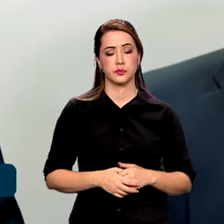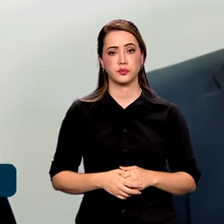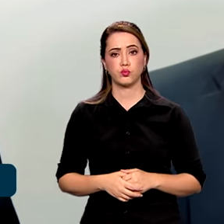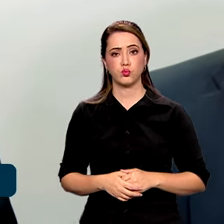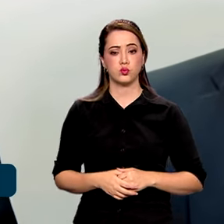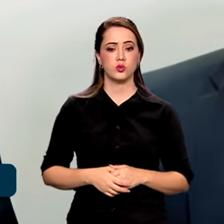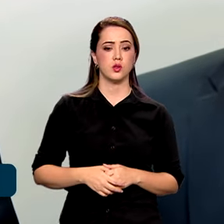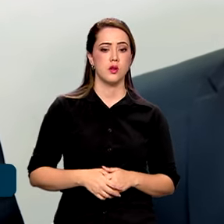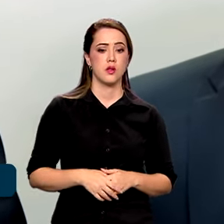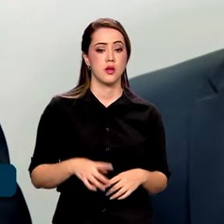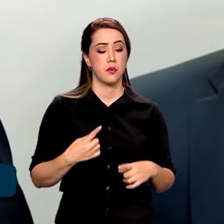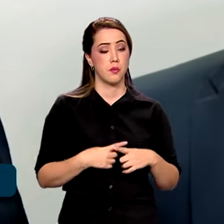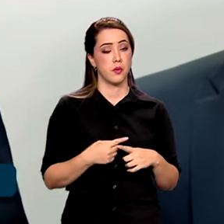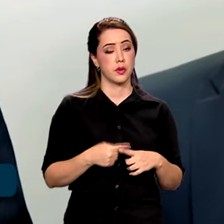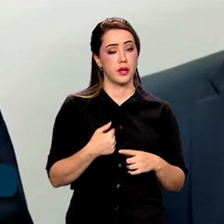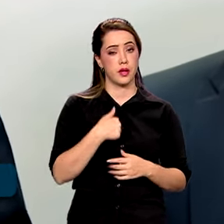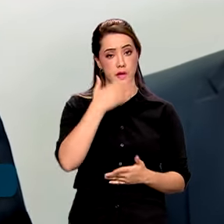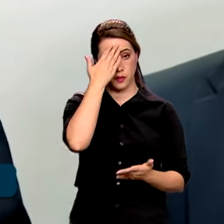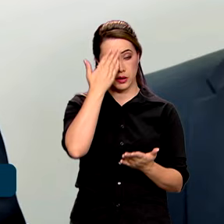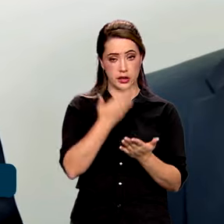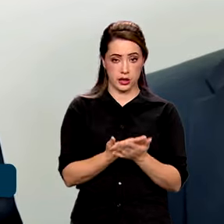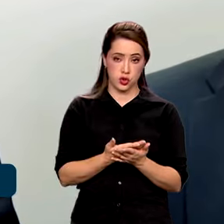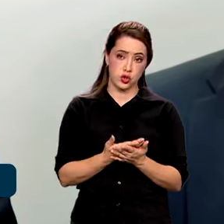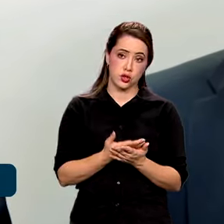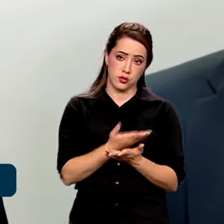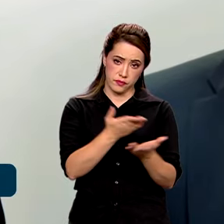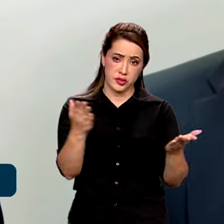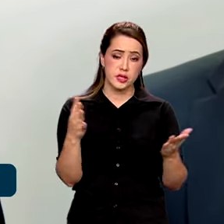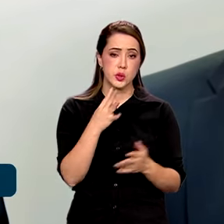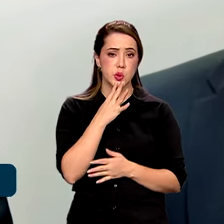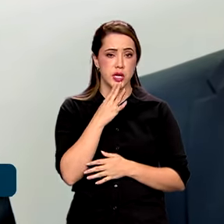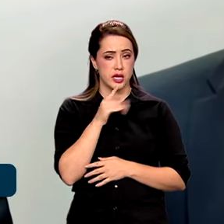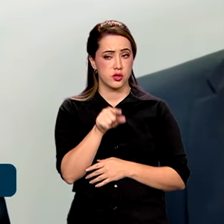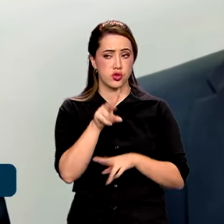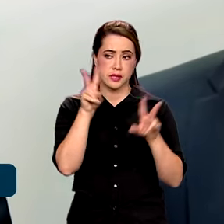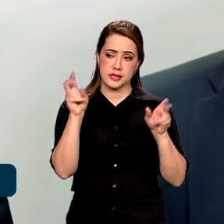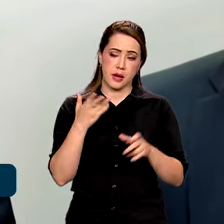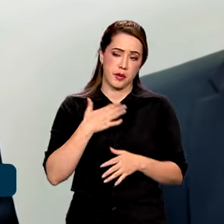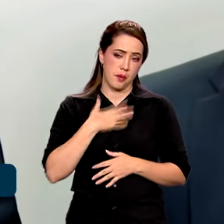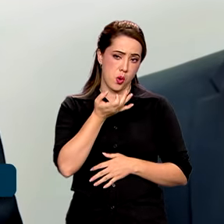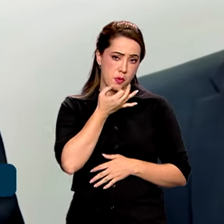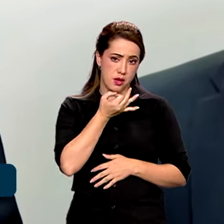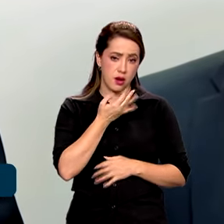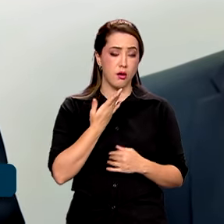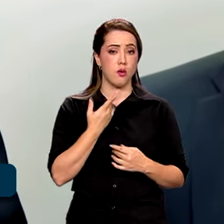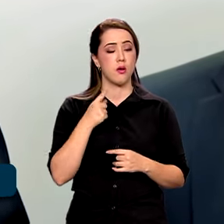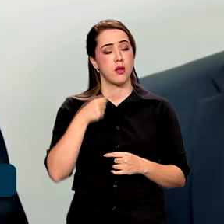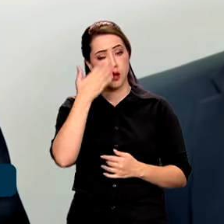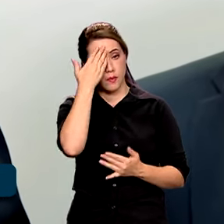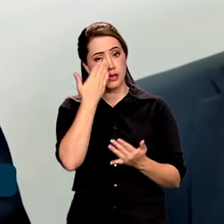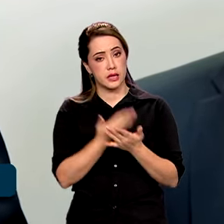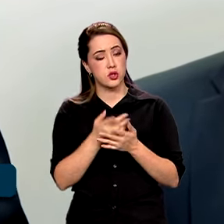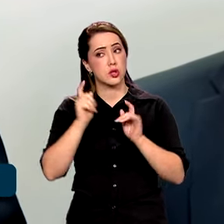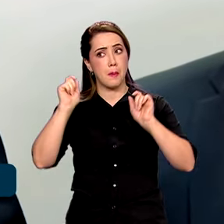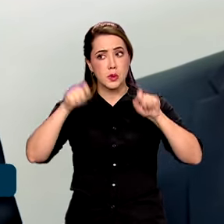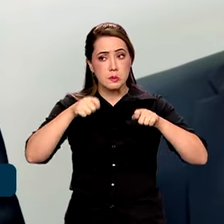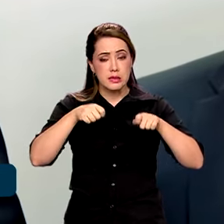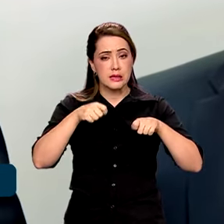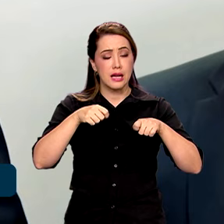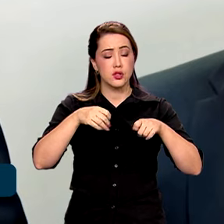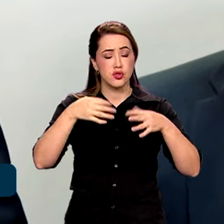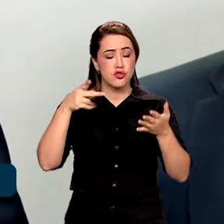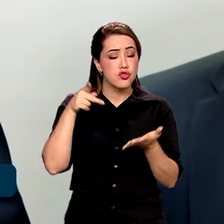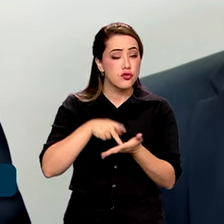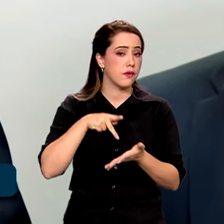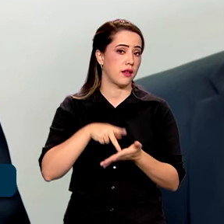Eu tenho as minhas convicções que todos conhecem sobre esse tema. Penso que o espaço é real, concreta e deve